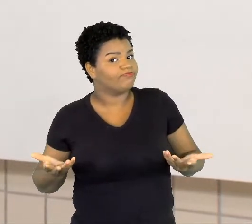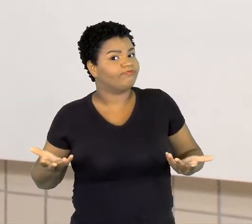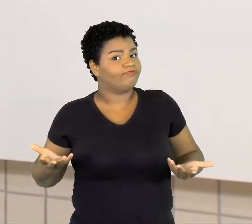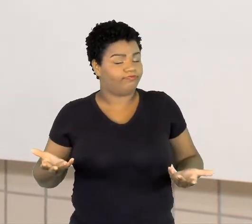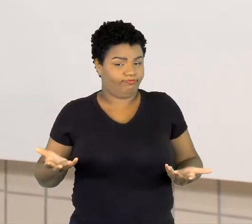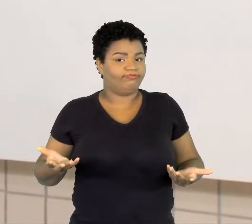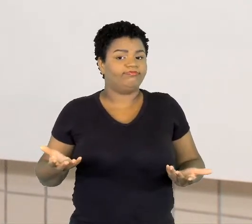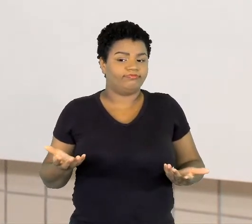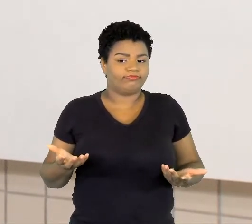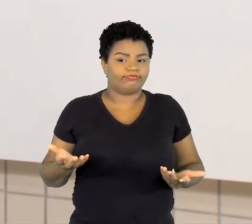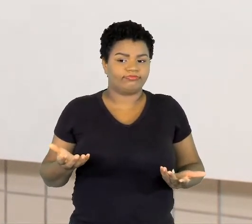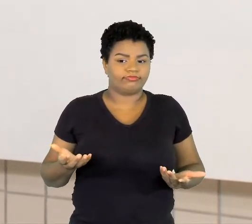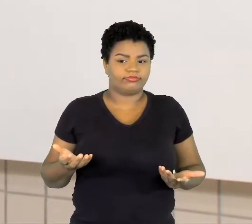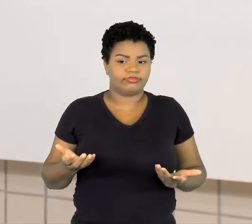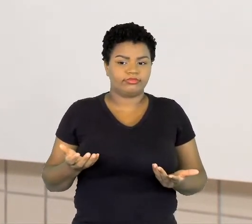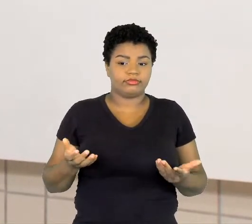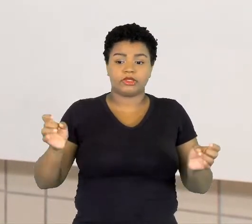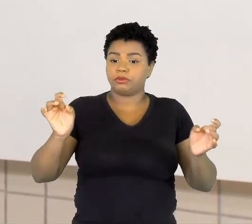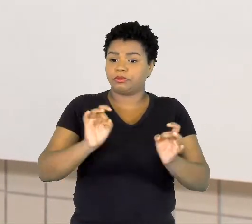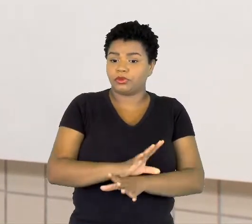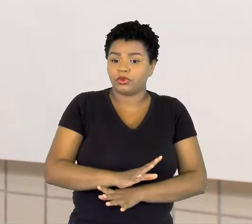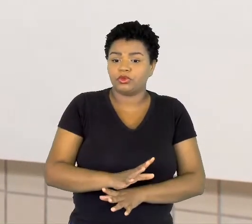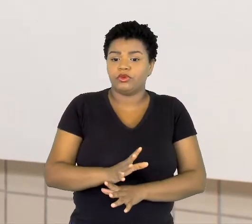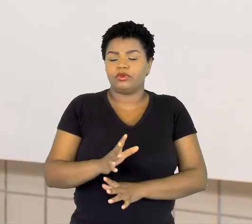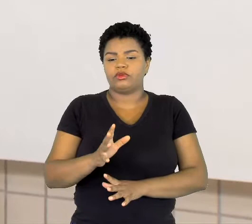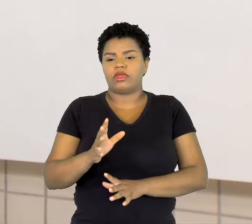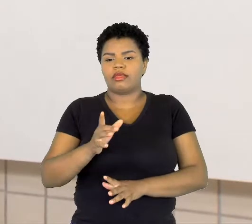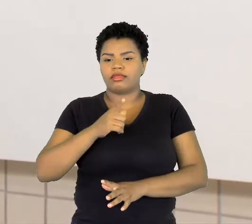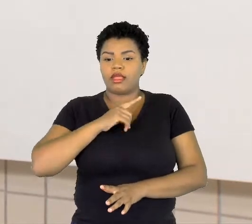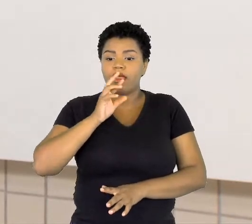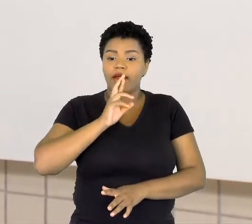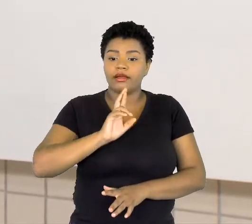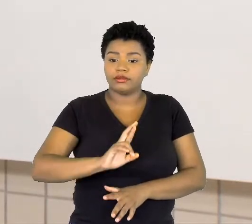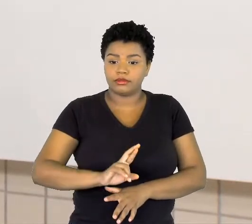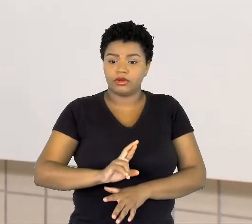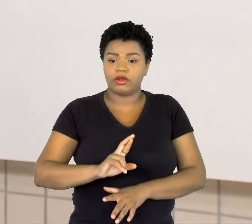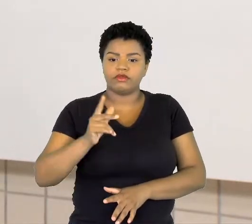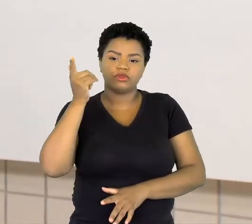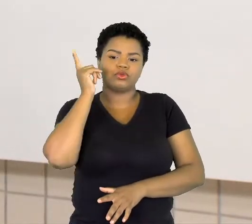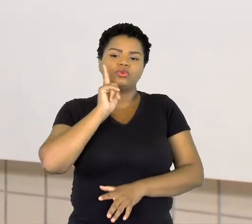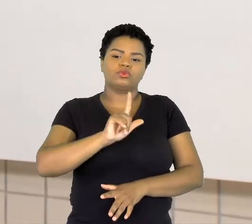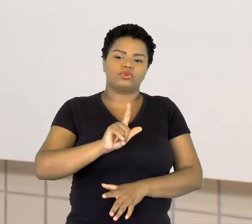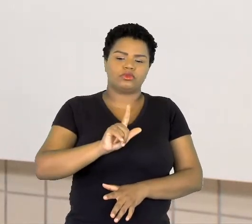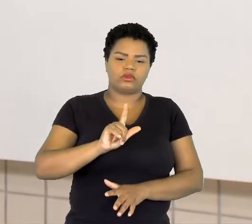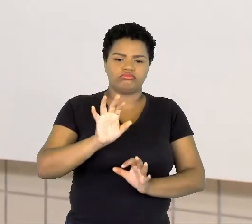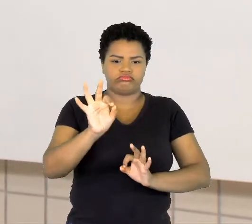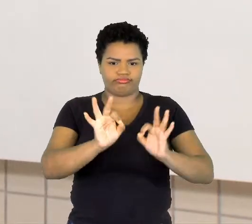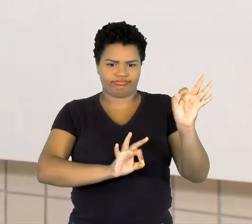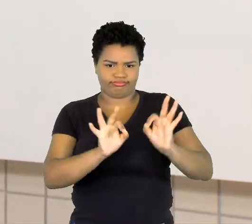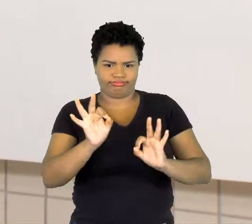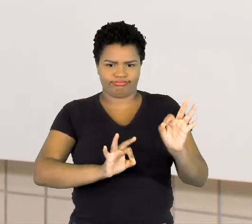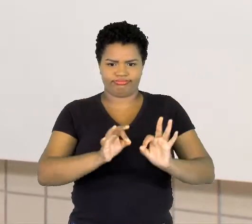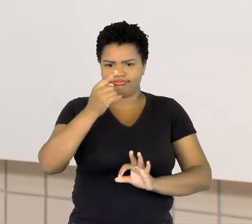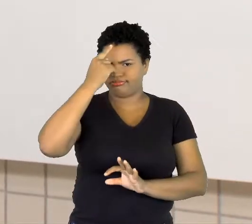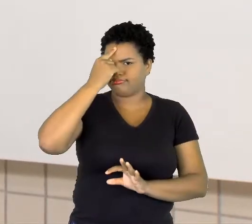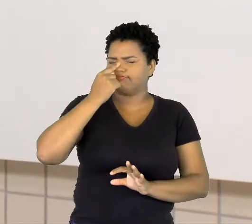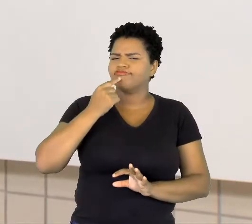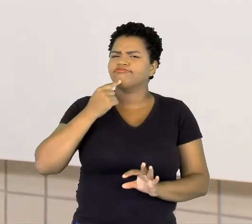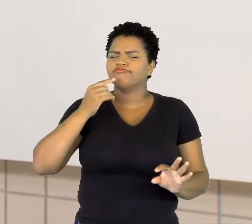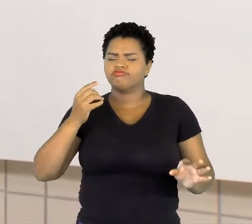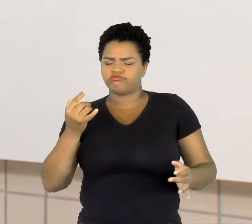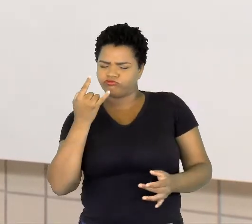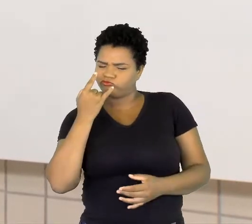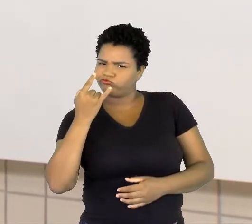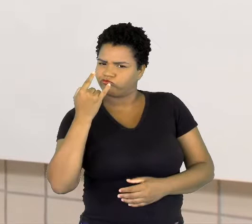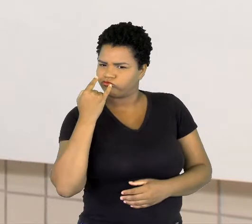pronto com isso aqui, você tendo essas respostas, você consegue montar com uma imagem atraente,